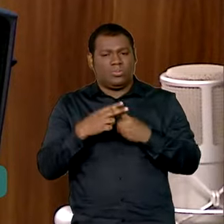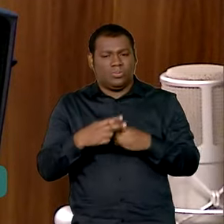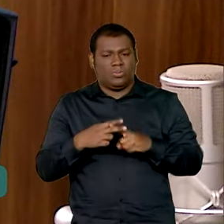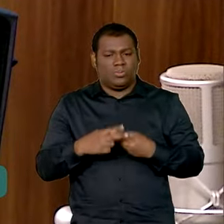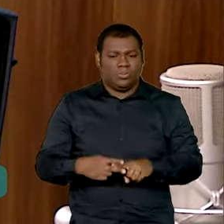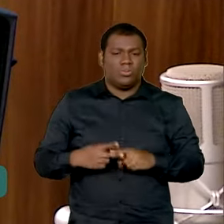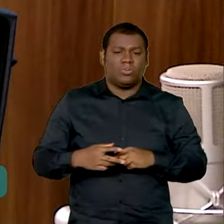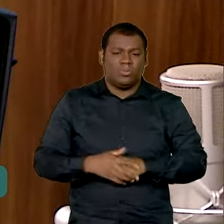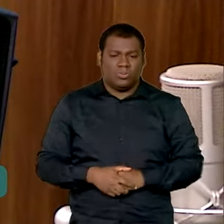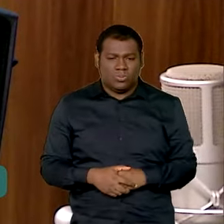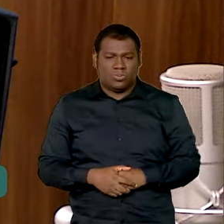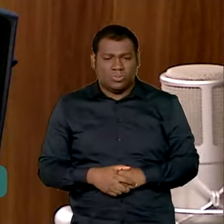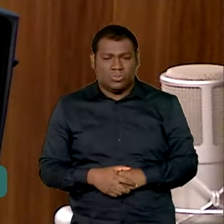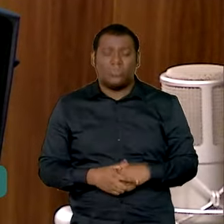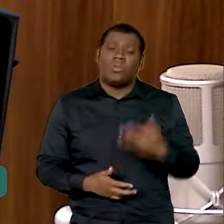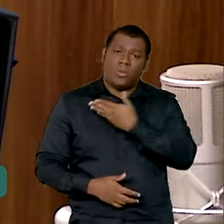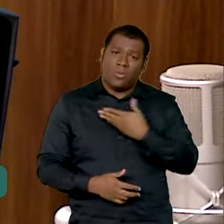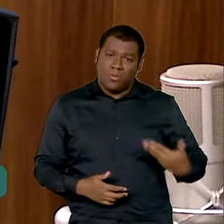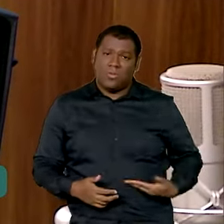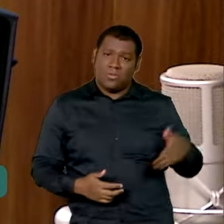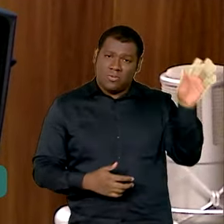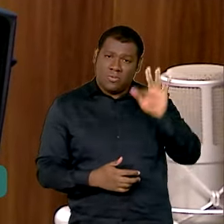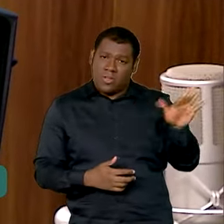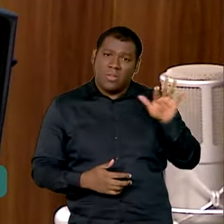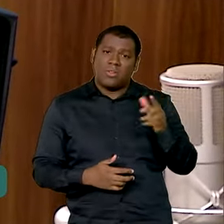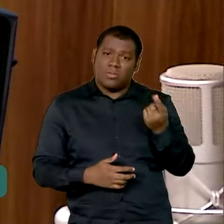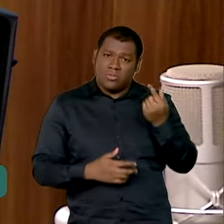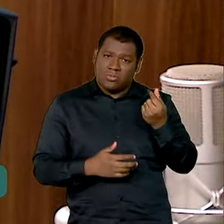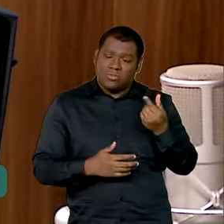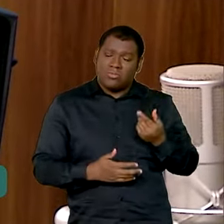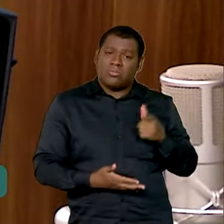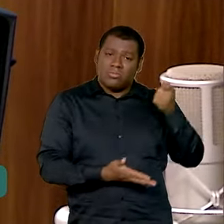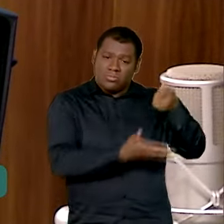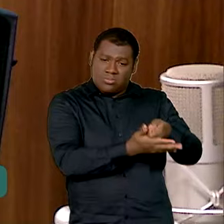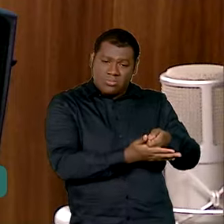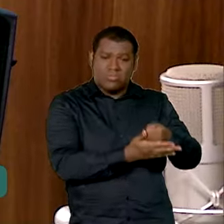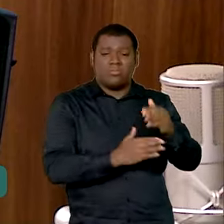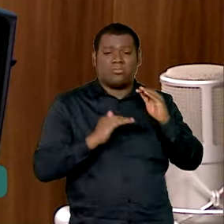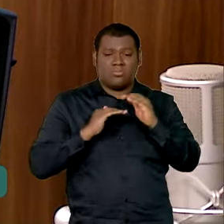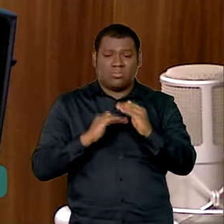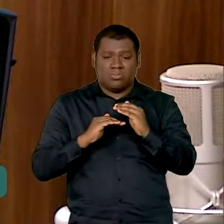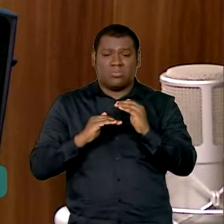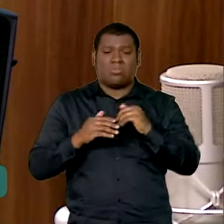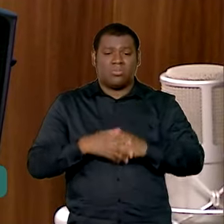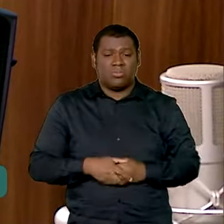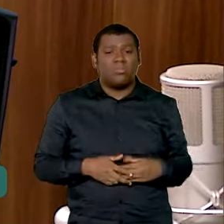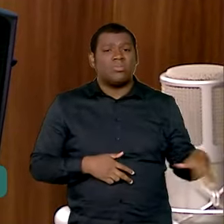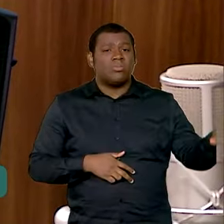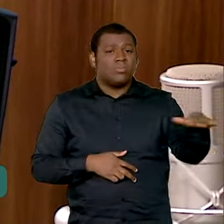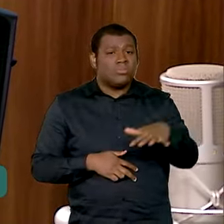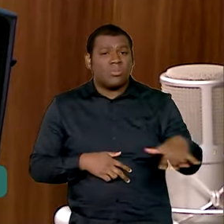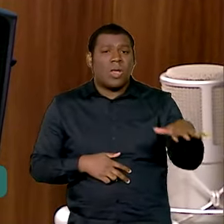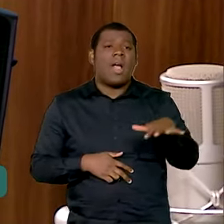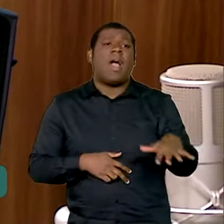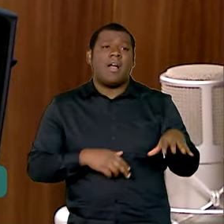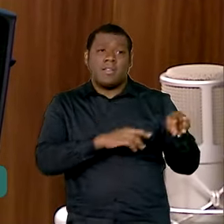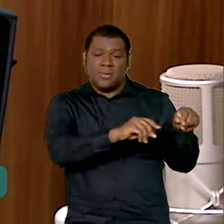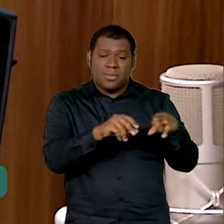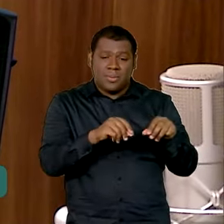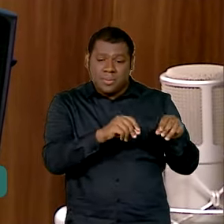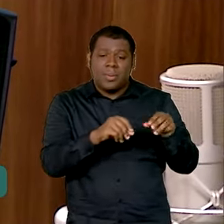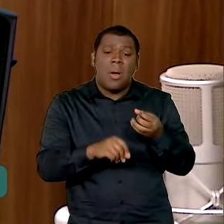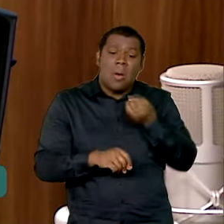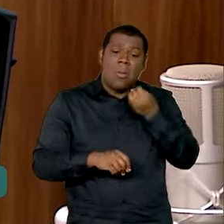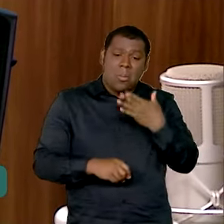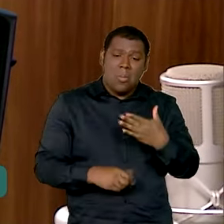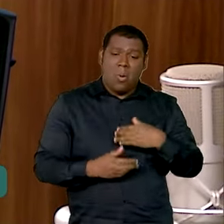Governo Federal aí já tem outra novidade essas terras muitas delas são terras bem localizadas e produtivas